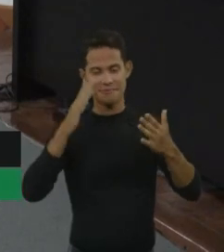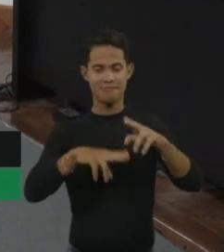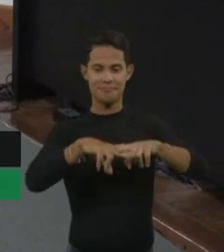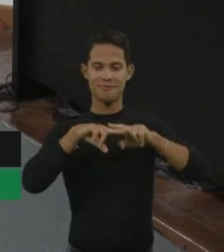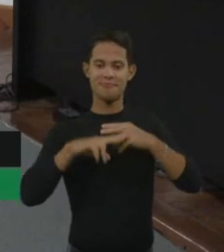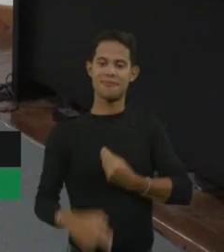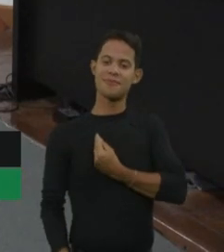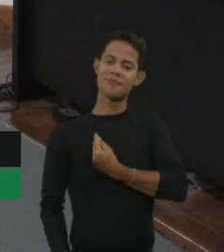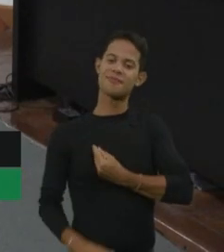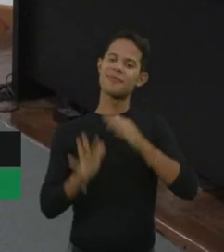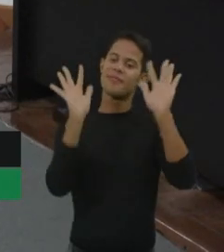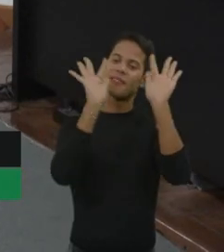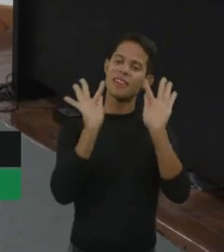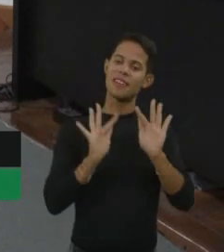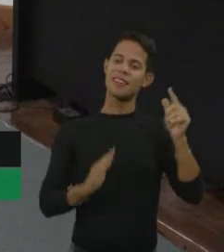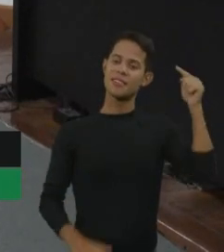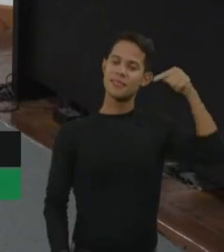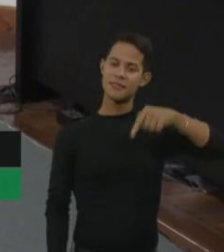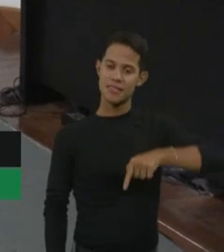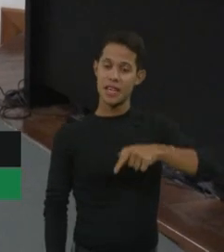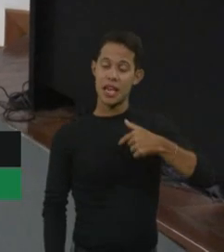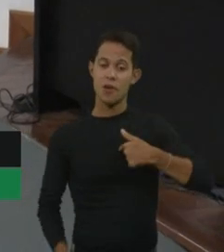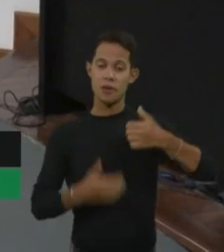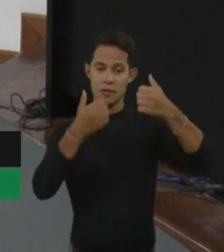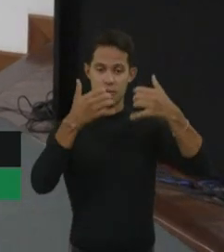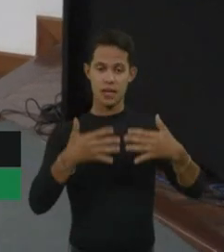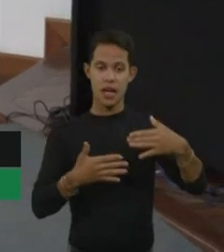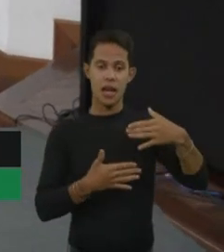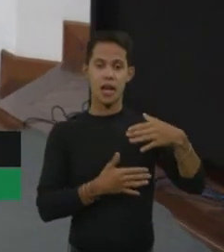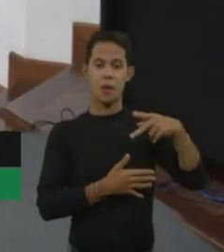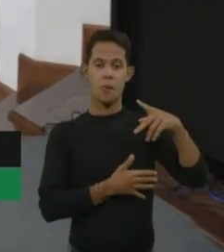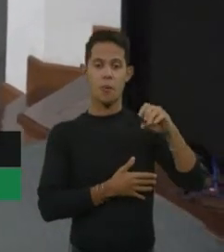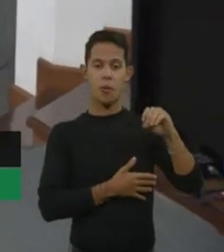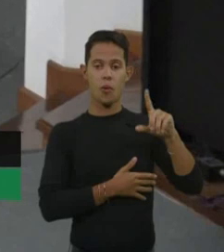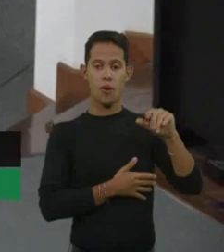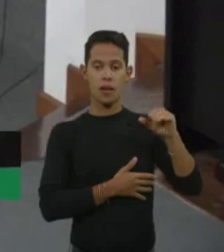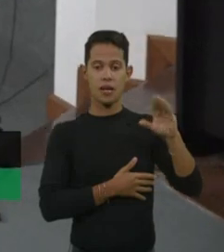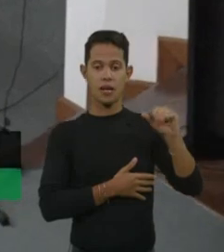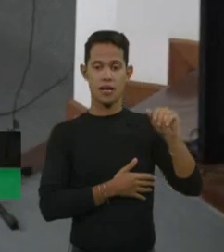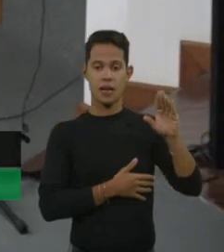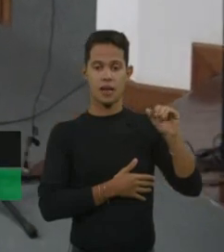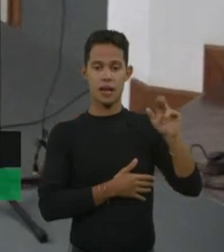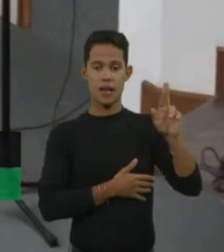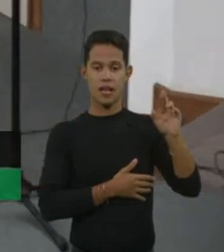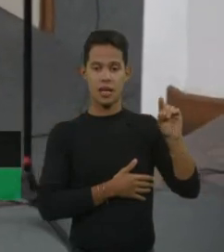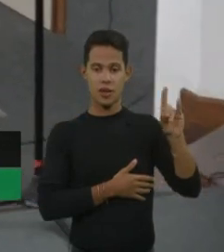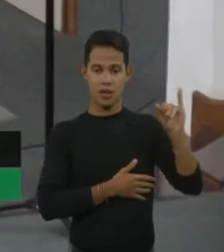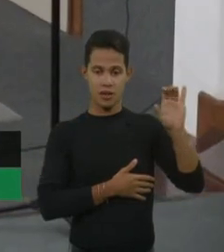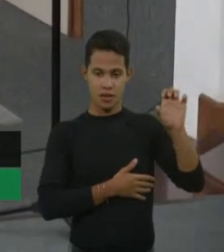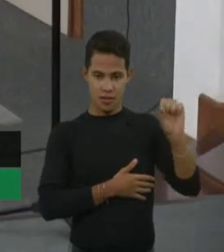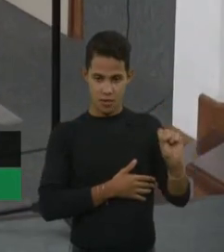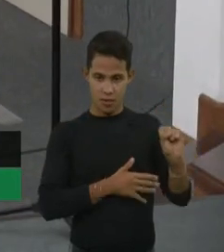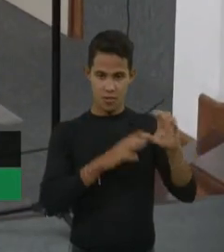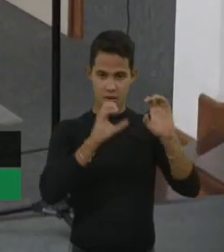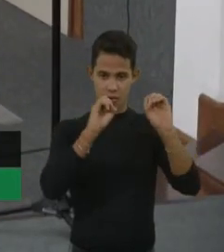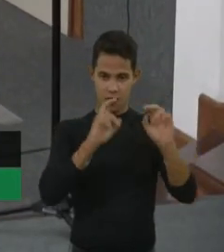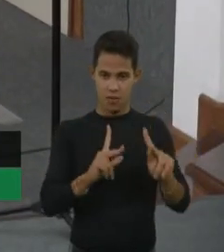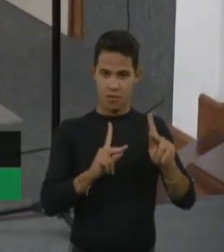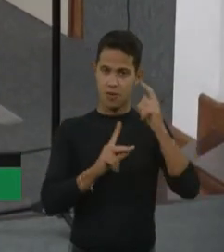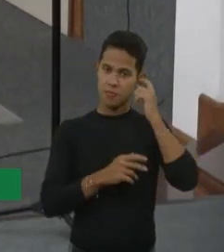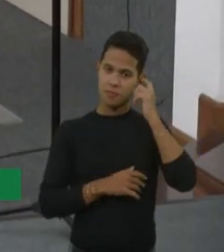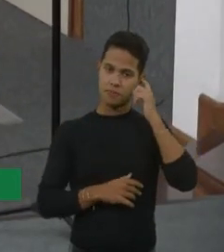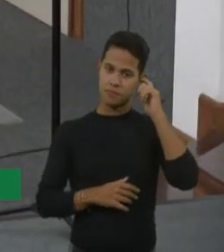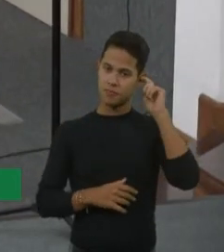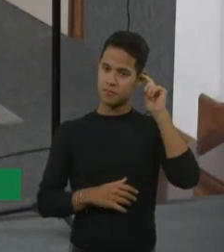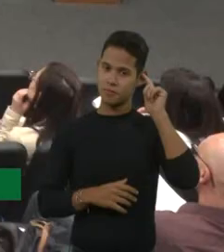Eu vou falar um pouquinho sobre as mucopolisacaridoses e vou abreviar de MPS, porque, senão, cada vez que eu falar a aula vai ser mais encurtada.